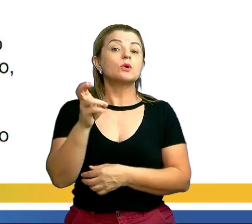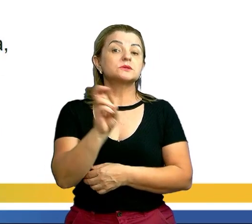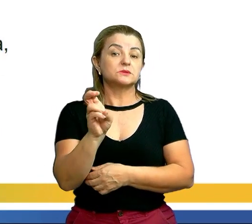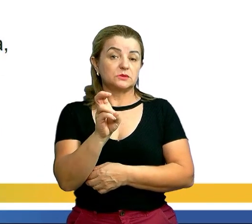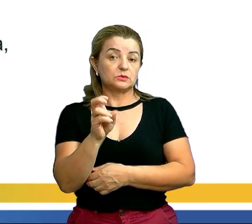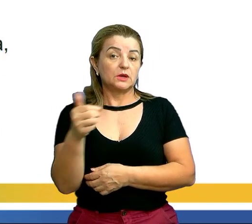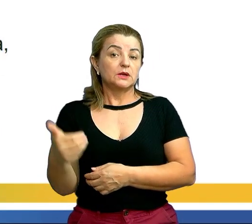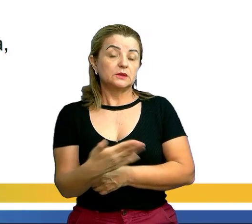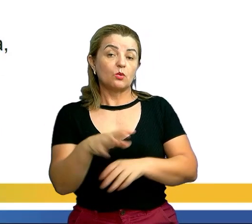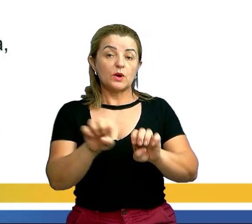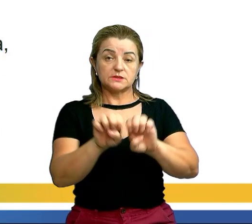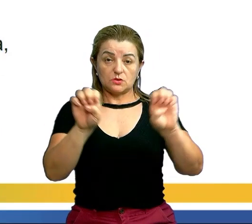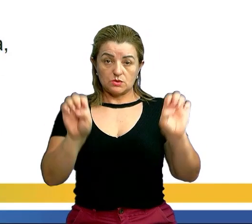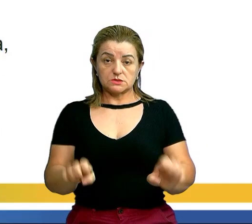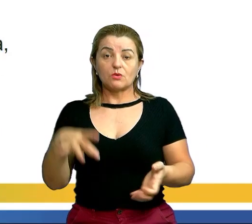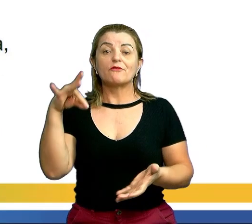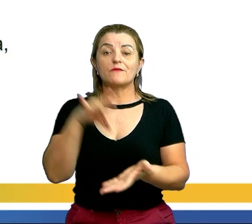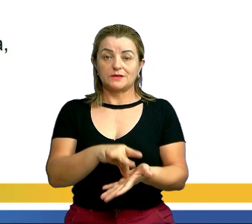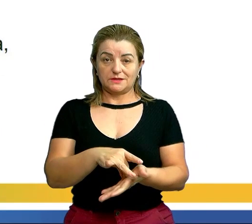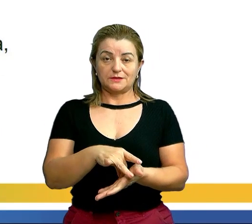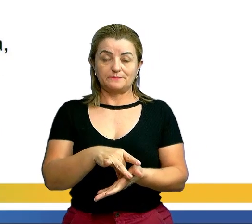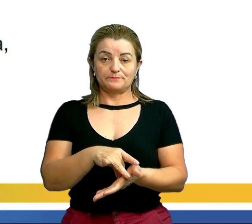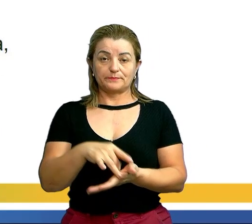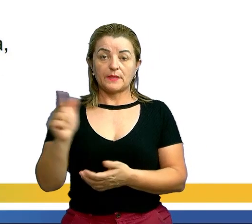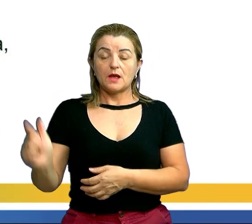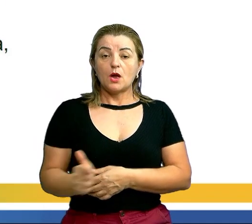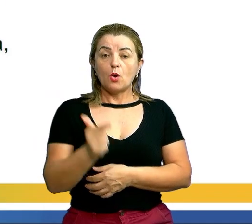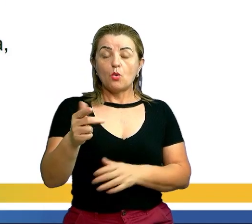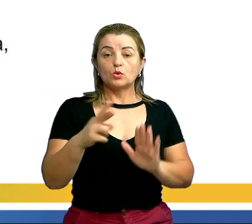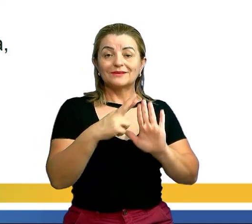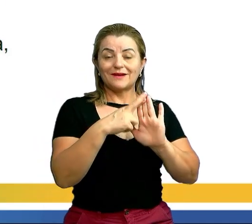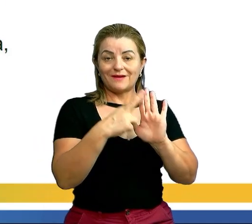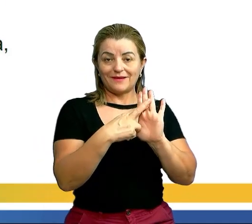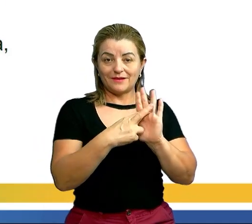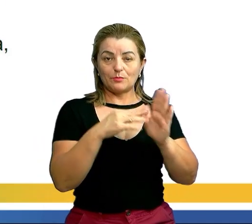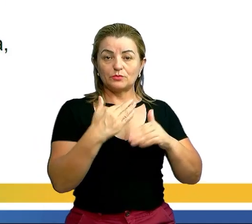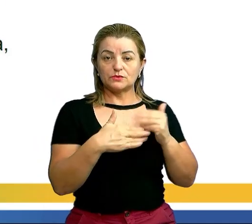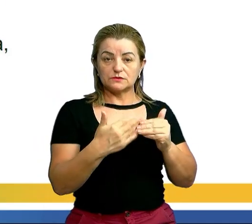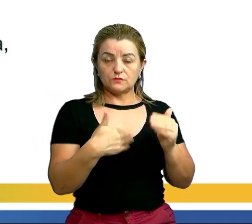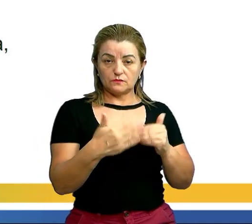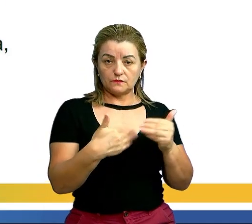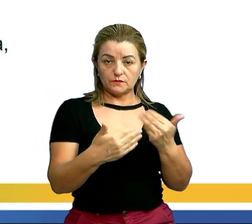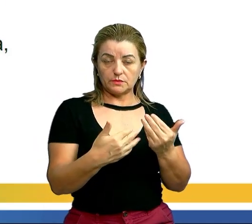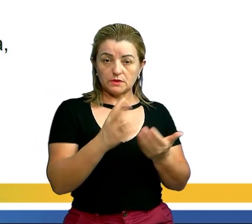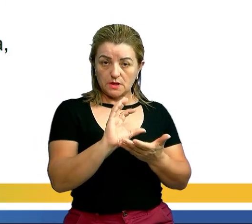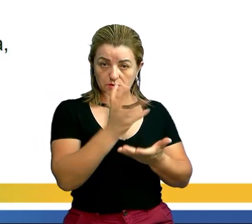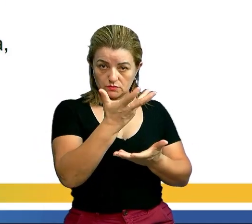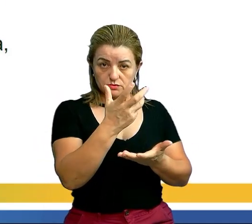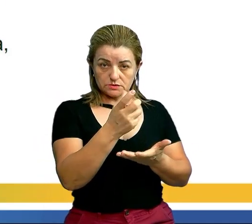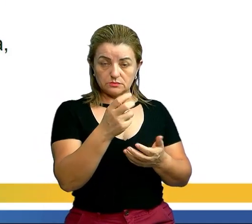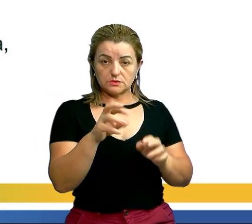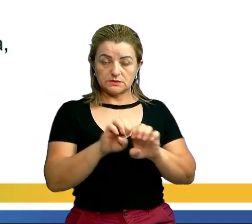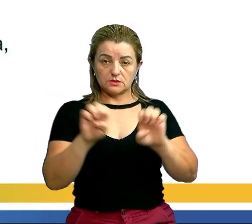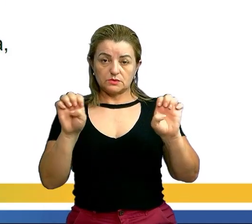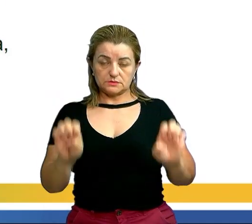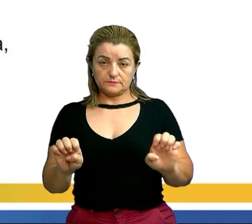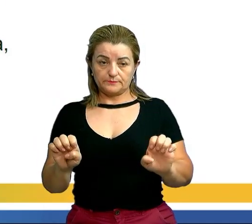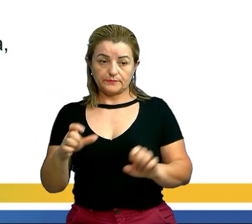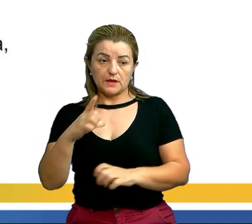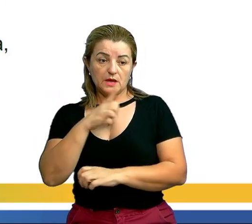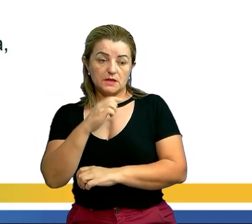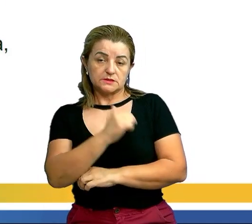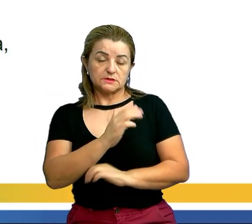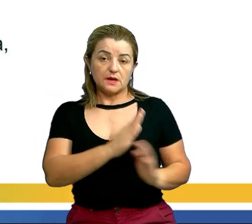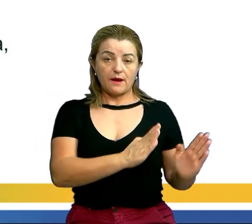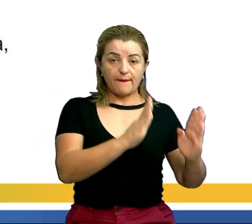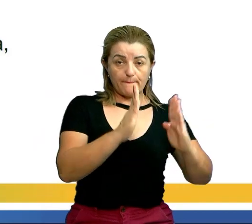verdadeira. Outra regra para o desenvolvimento das equações é determinar o seguinte. Se a parte da